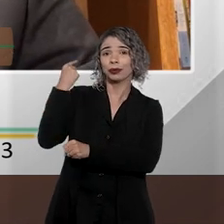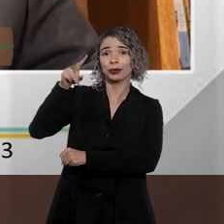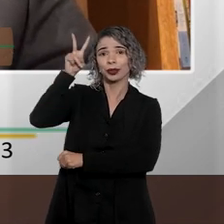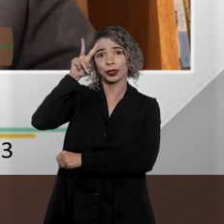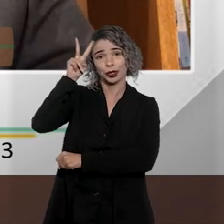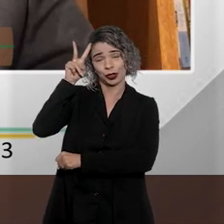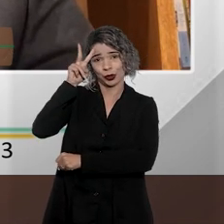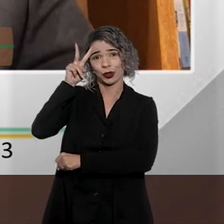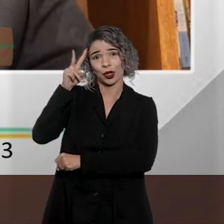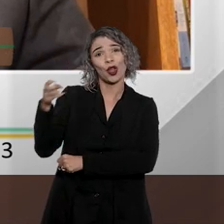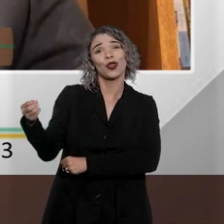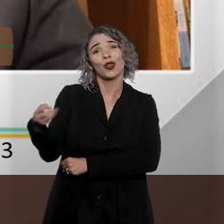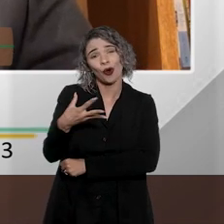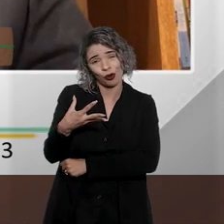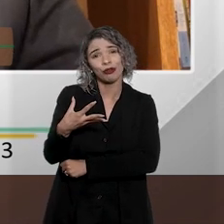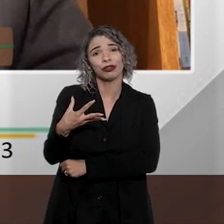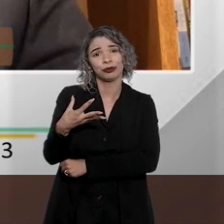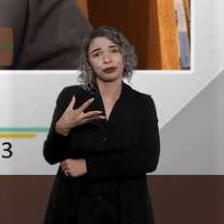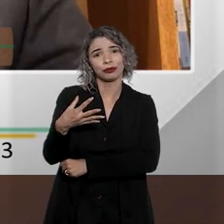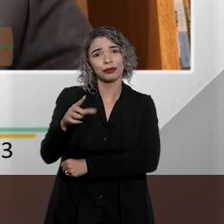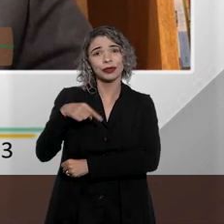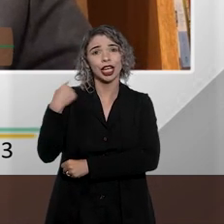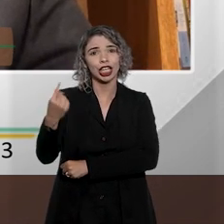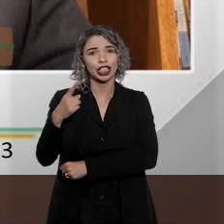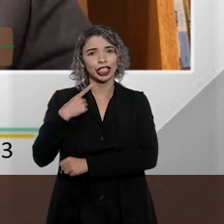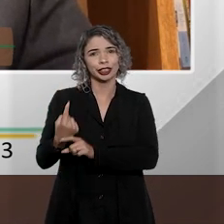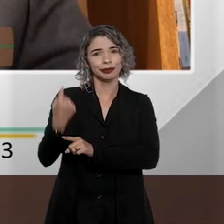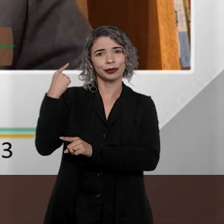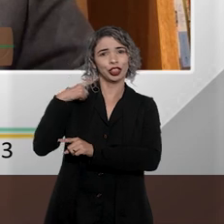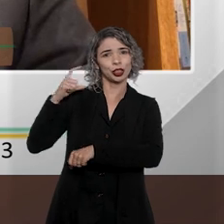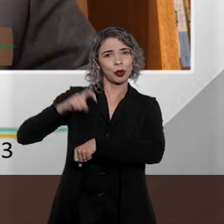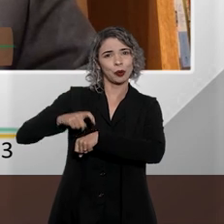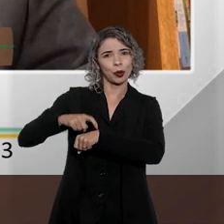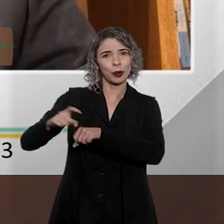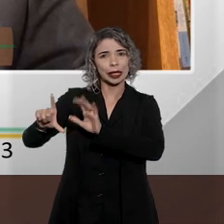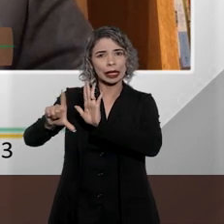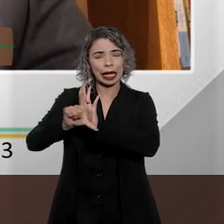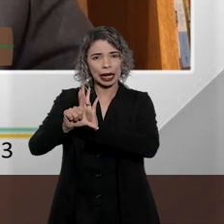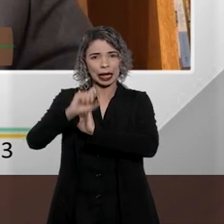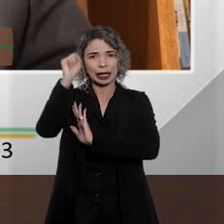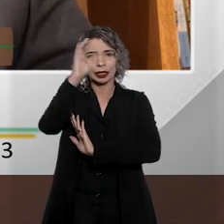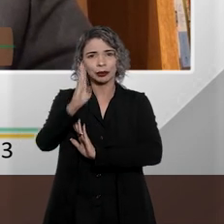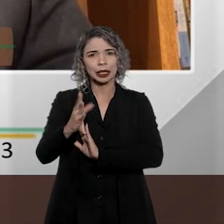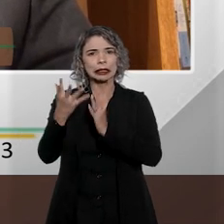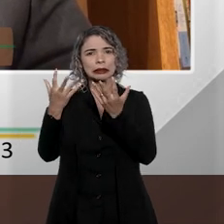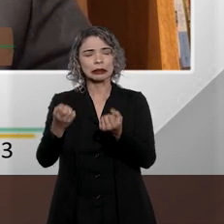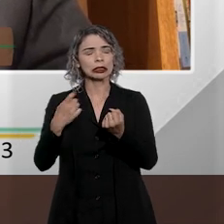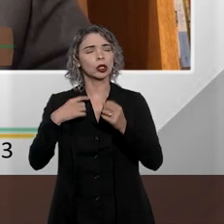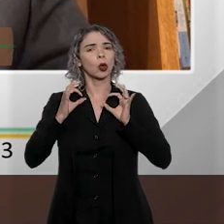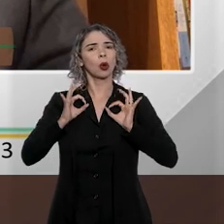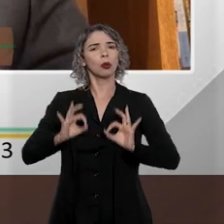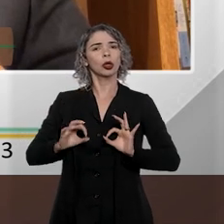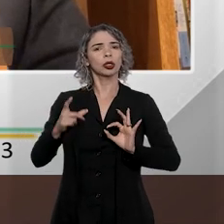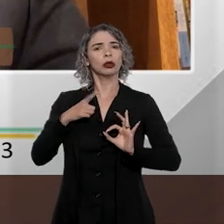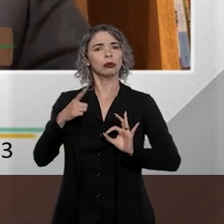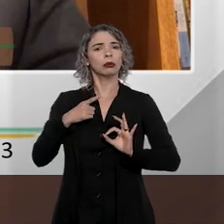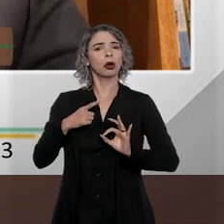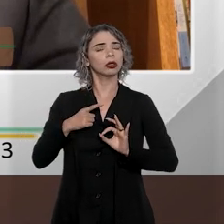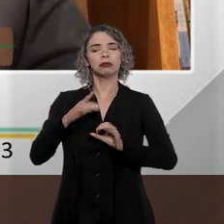historicamente é muito recente. Nós saímos de um momento em que a legislação brasileira adotava uma postura